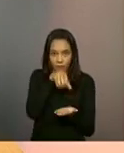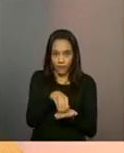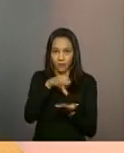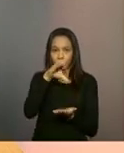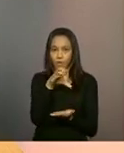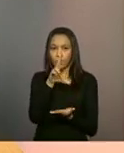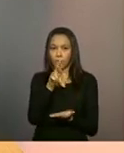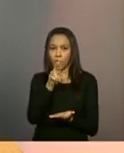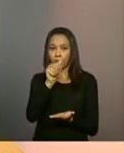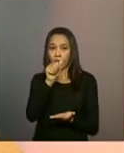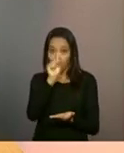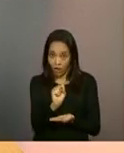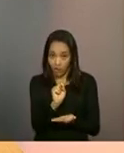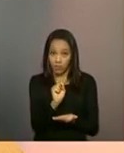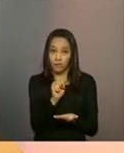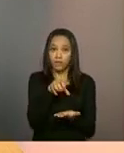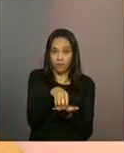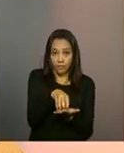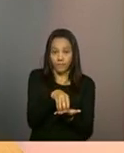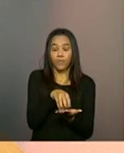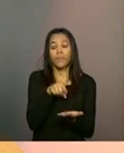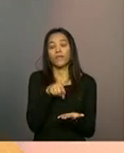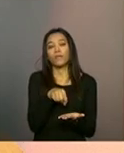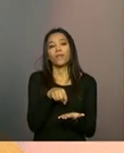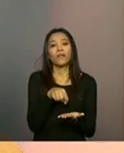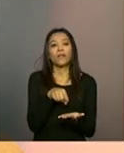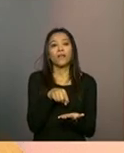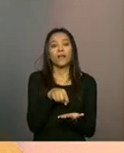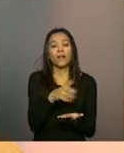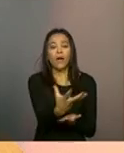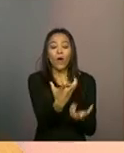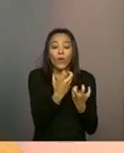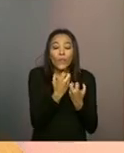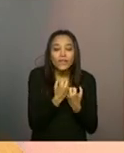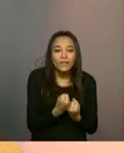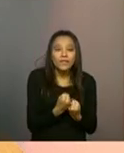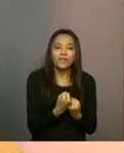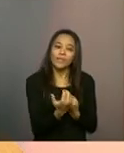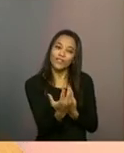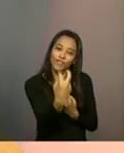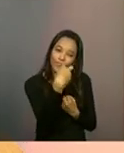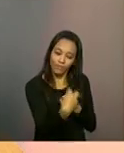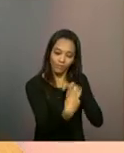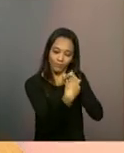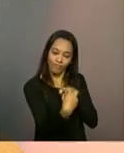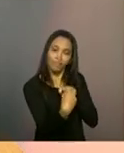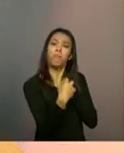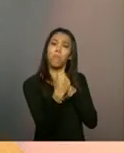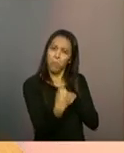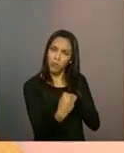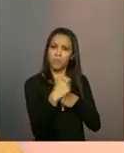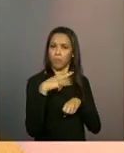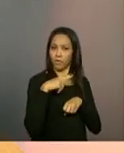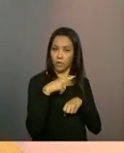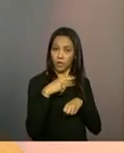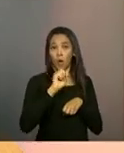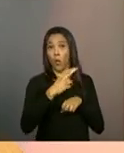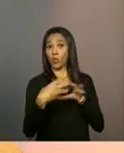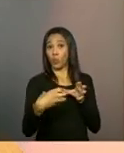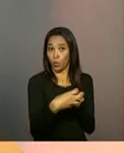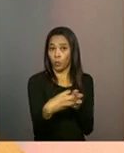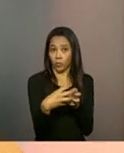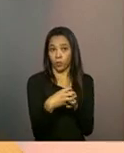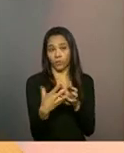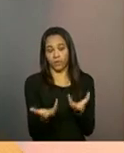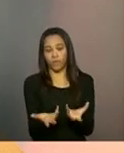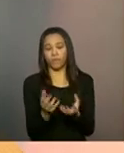ele necessariamente vai passar pela acolhida. Tá? Essa acolhida, ela pode ser feita tanto individualmente quanto em grupo, né? Tá?